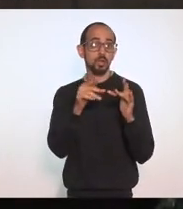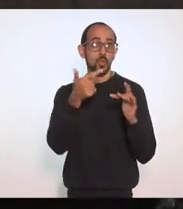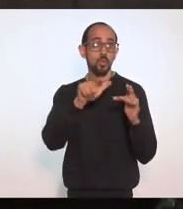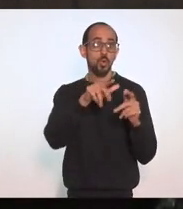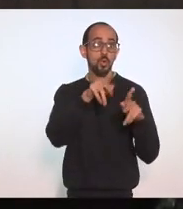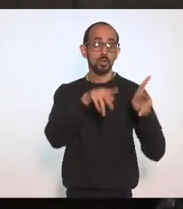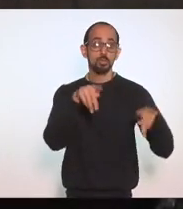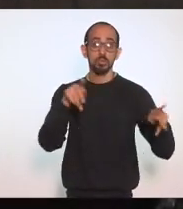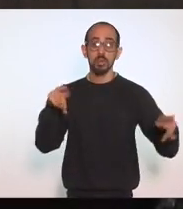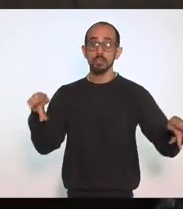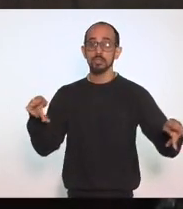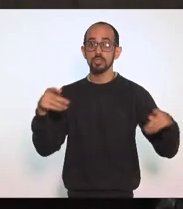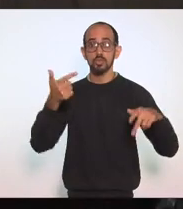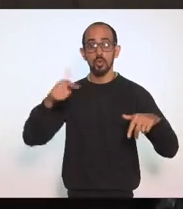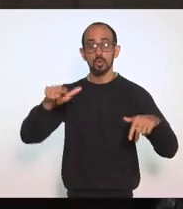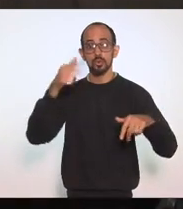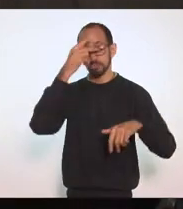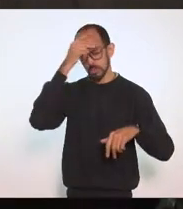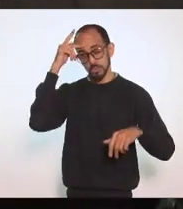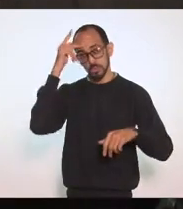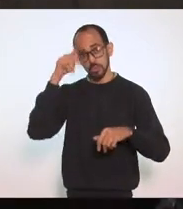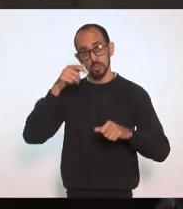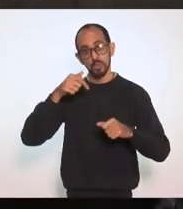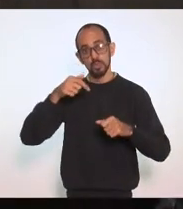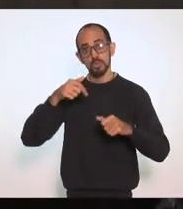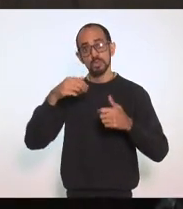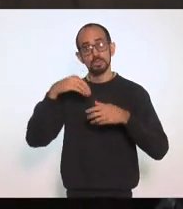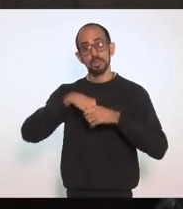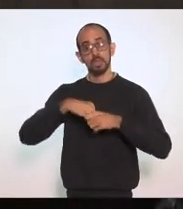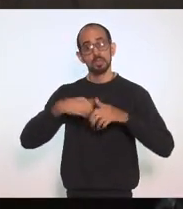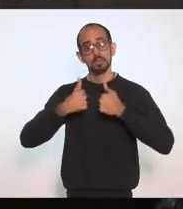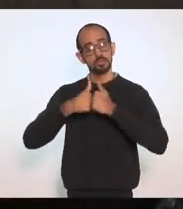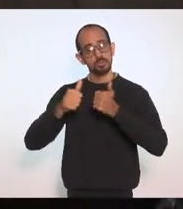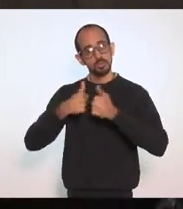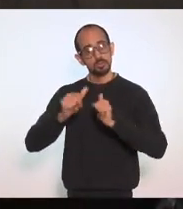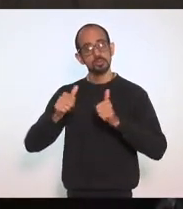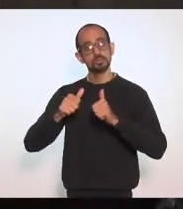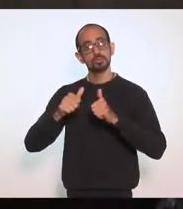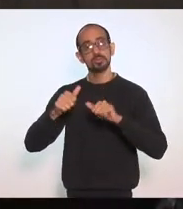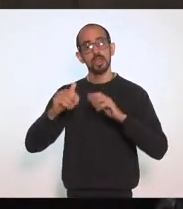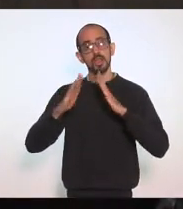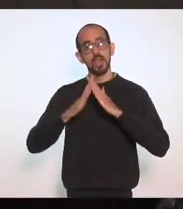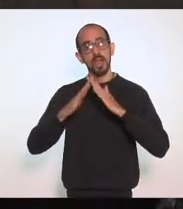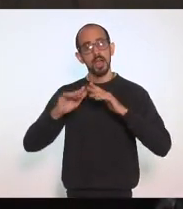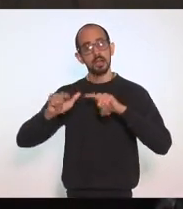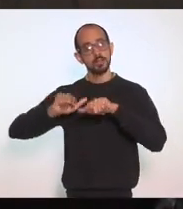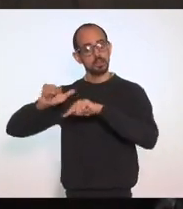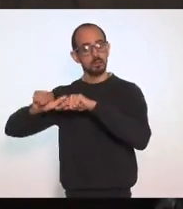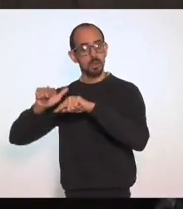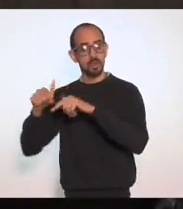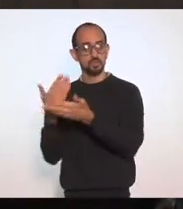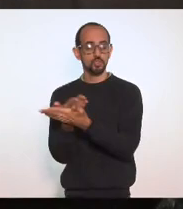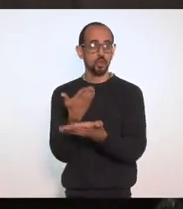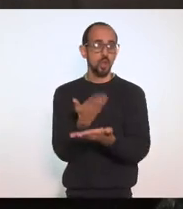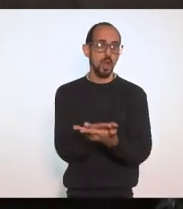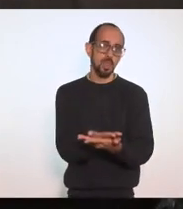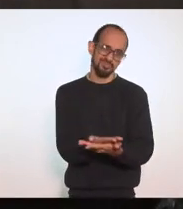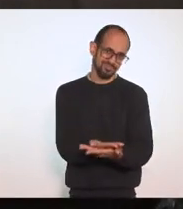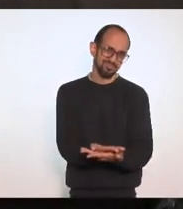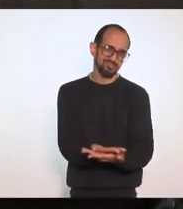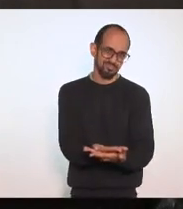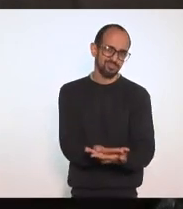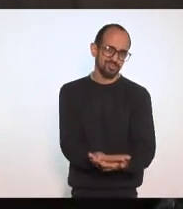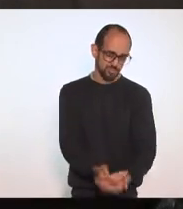populações Com outras pessoas Do transcurso Escola-casa Escola-trabalho Cada trabalho Casa-escola Trabalho-escola Então